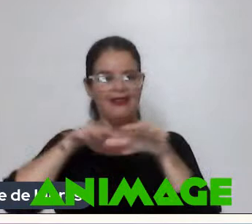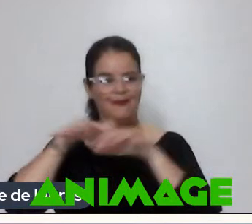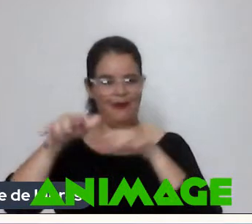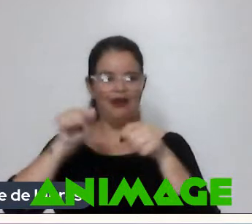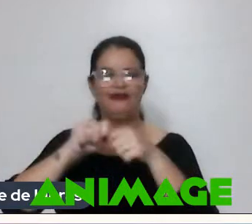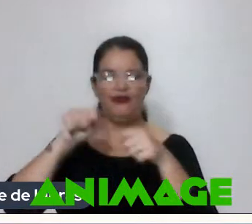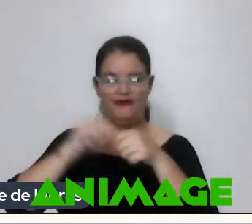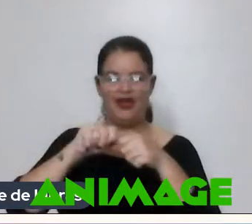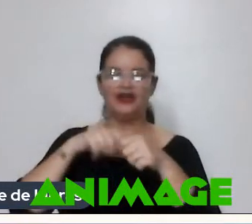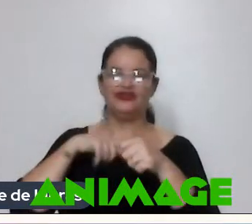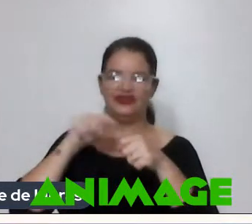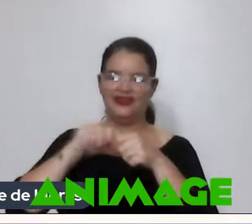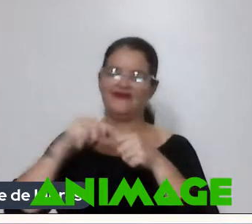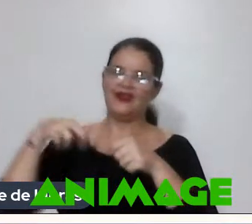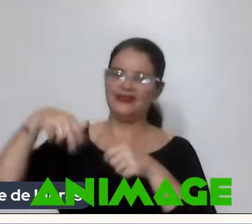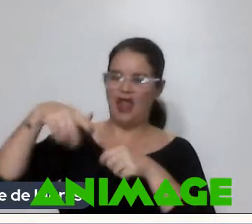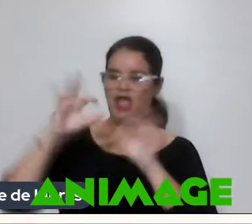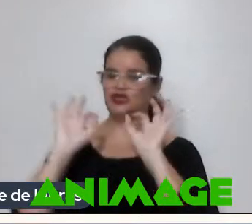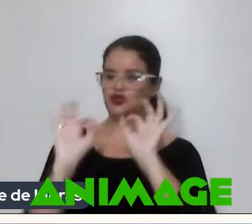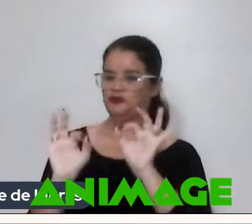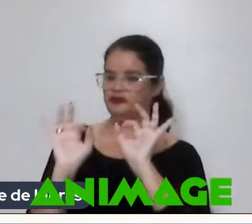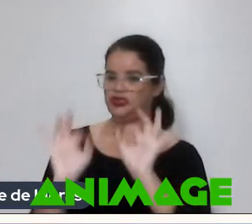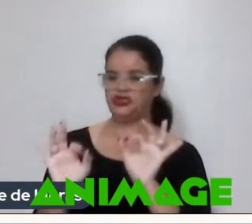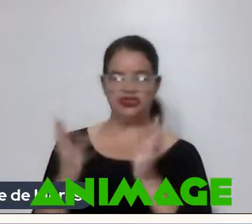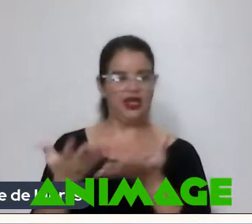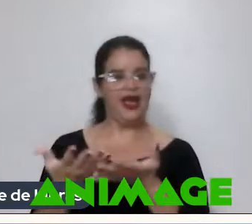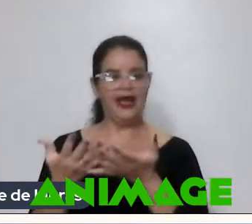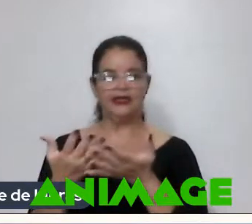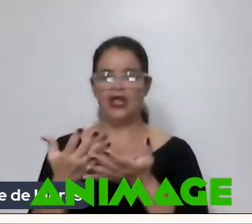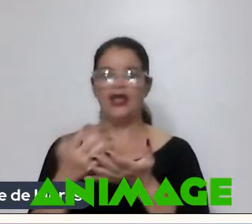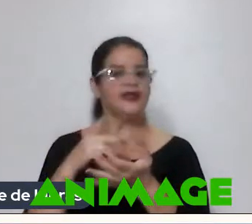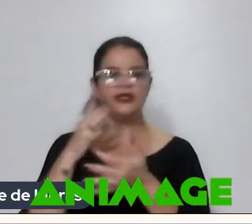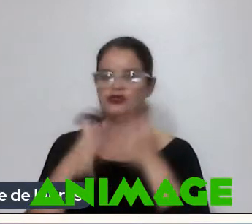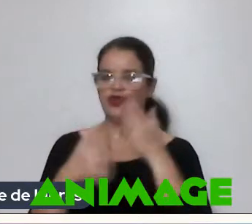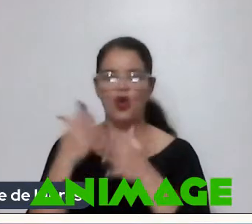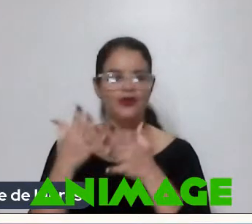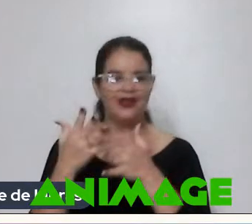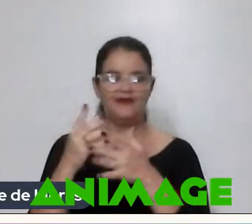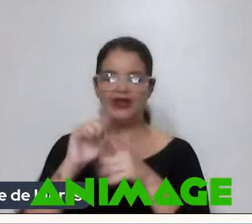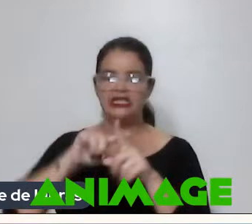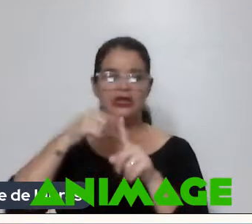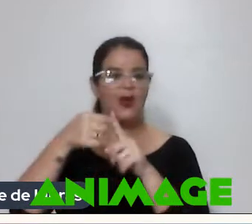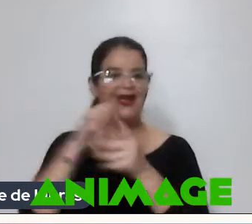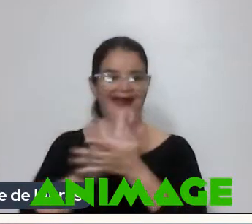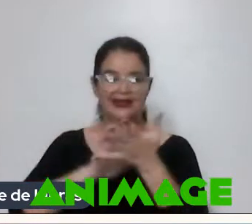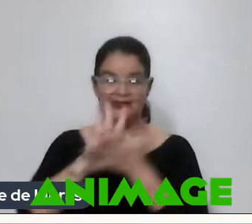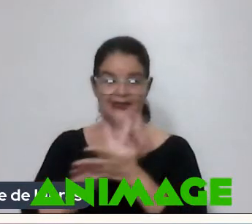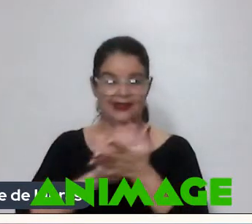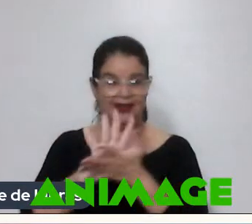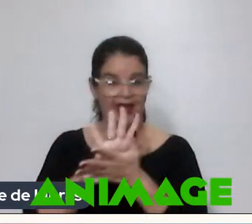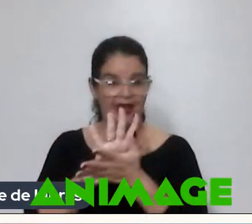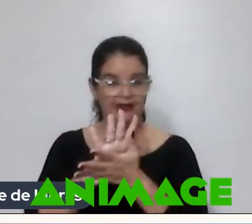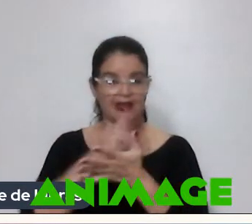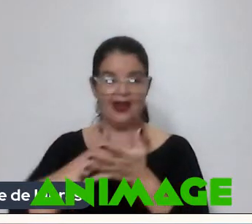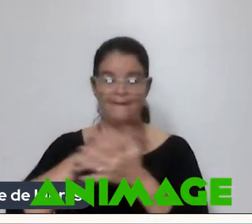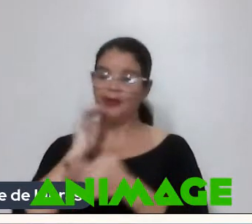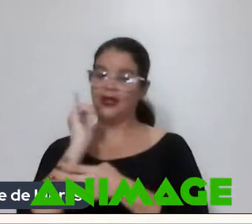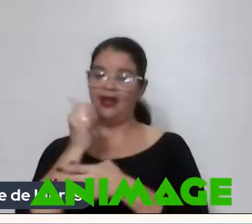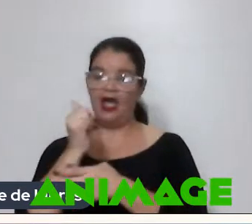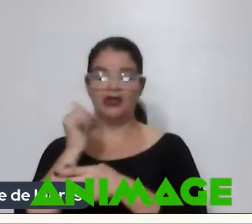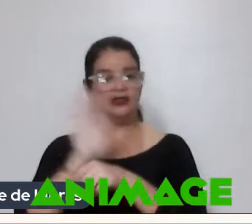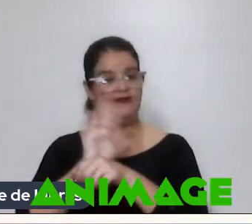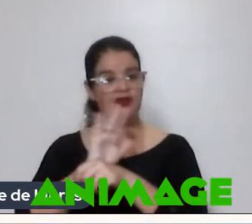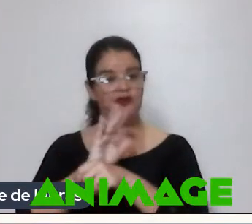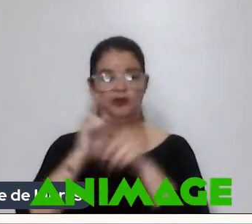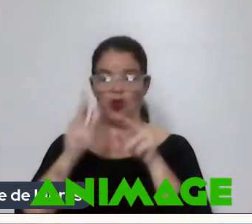animação Muito sofisticada E que isso não Interfere Ou não acrescenta nada Na minha Narrativa do filme Como